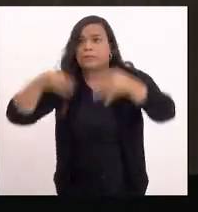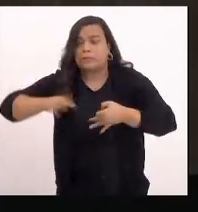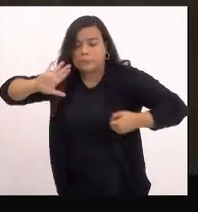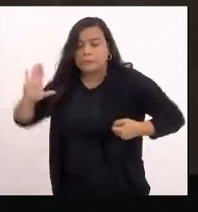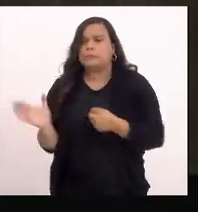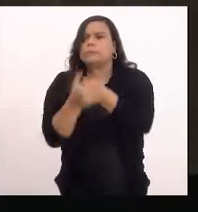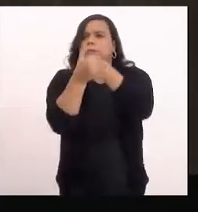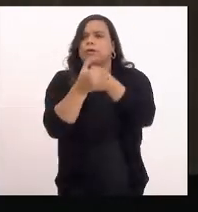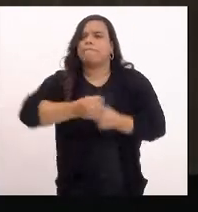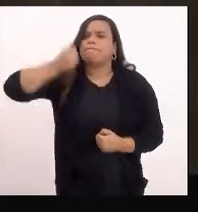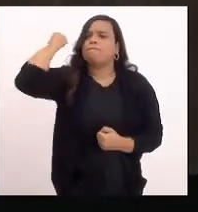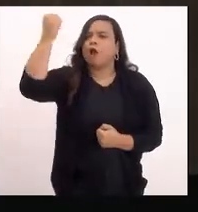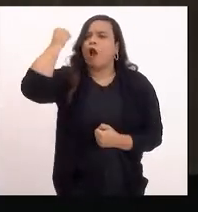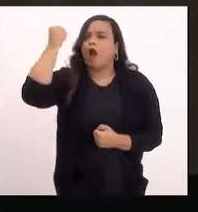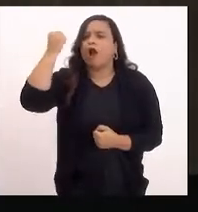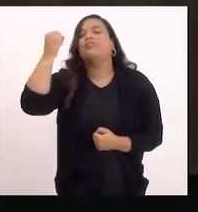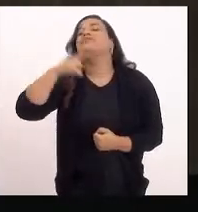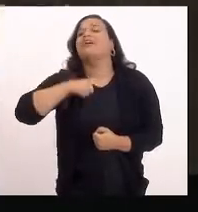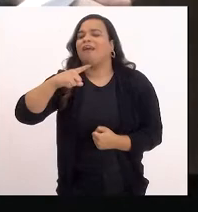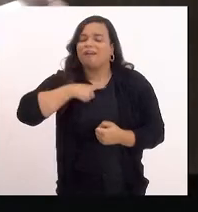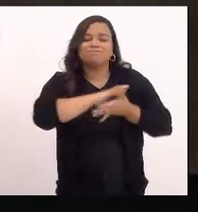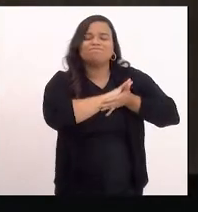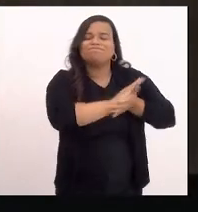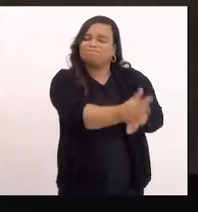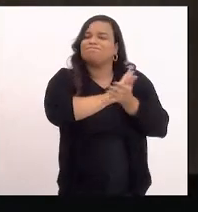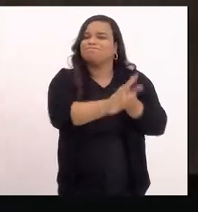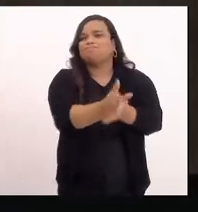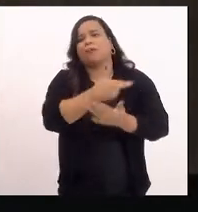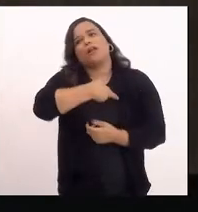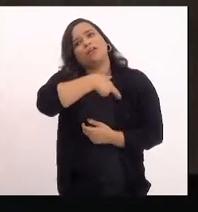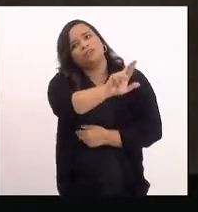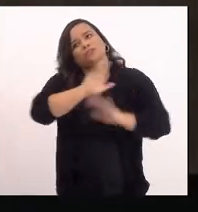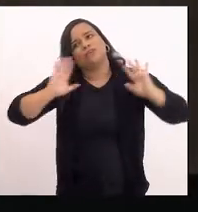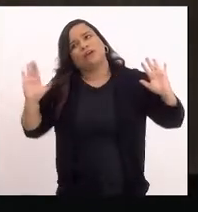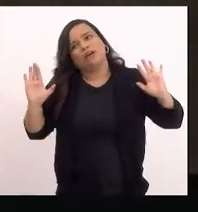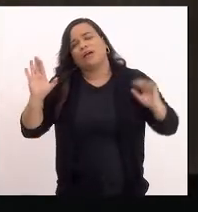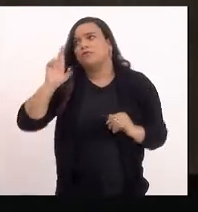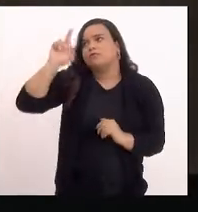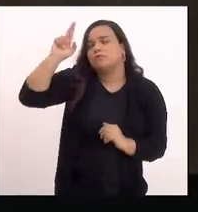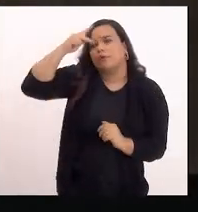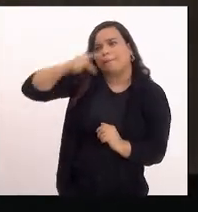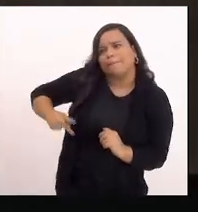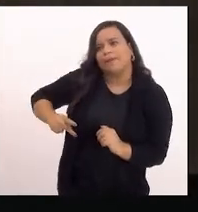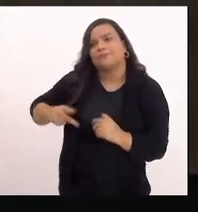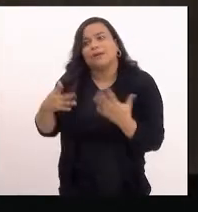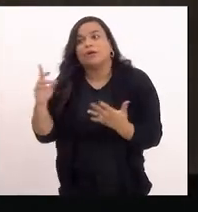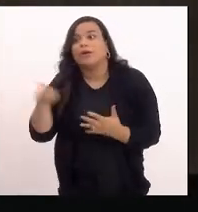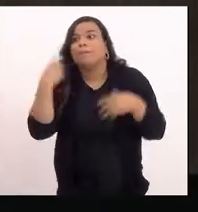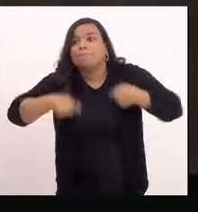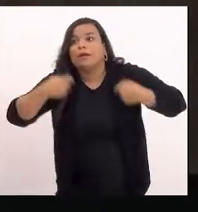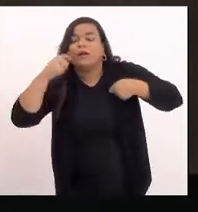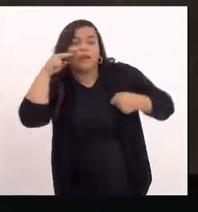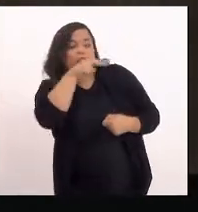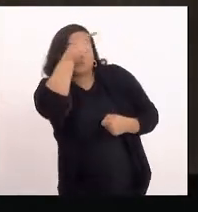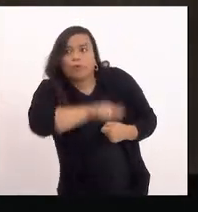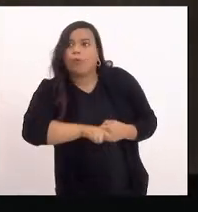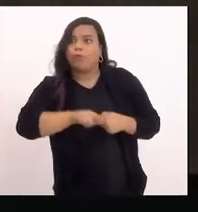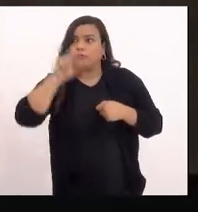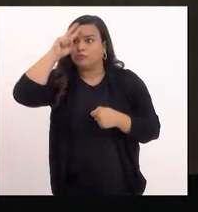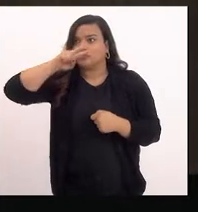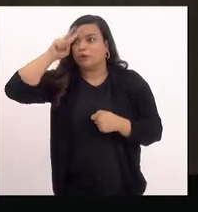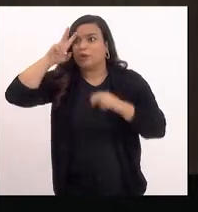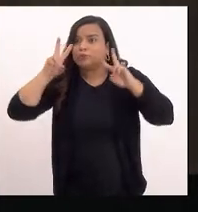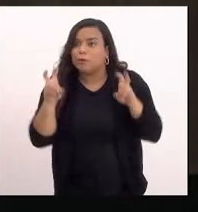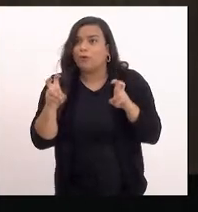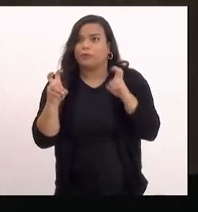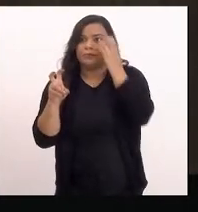um fortíssimo preconceito religioso. Então, senhor presidente, nós temos que rever essa história, suprima-se o